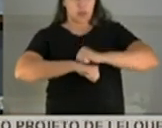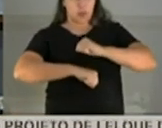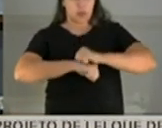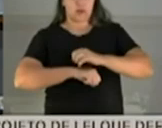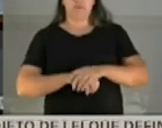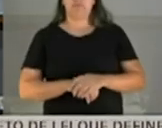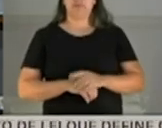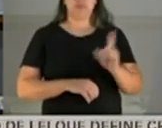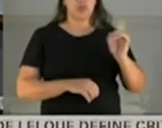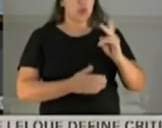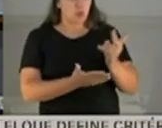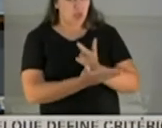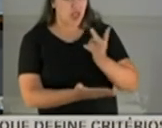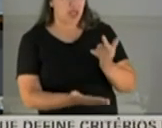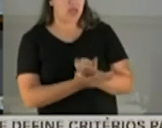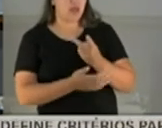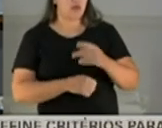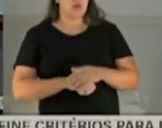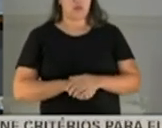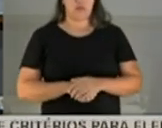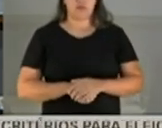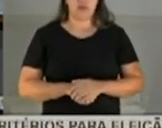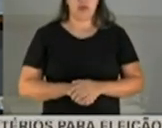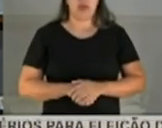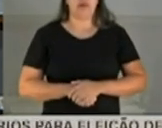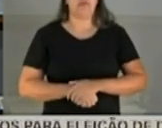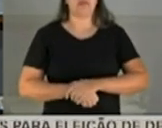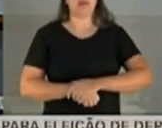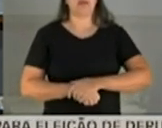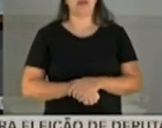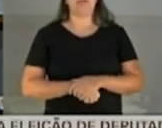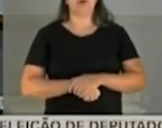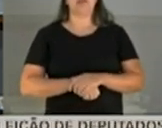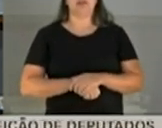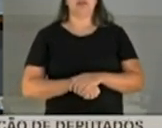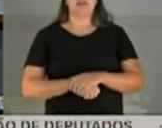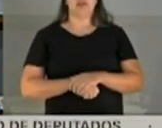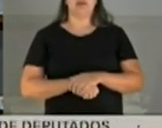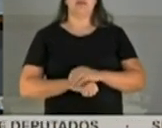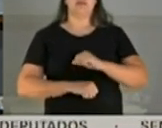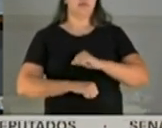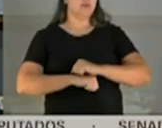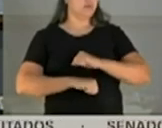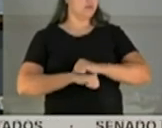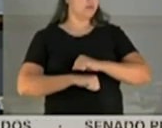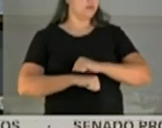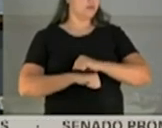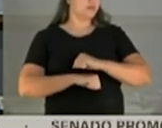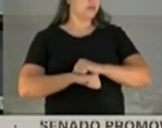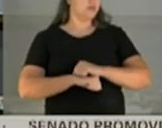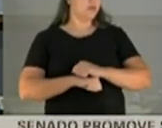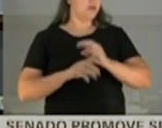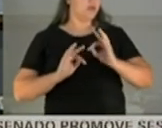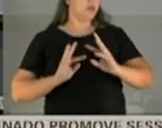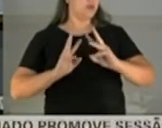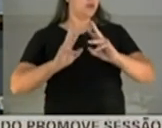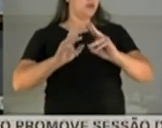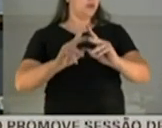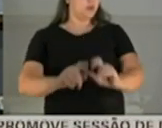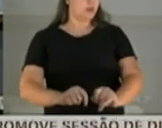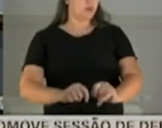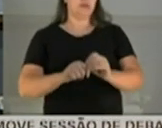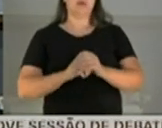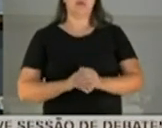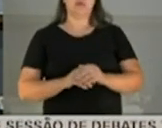não é erro. São inconsistências, inconsistências foram todas corrigidas. Todas corrigidas em menos de